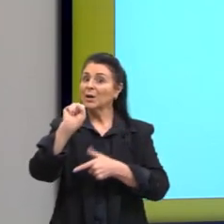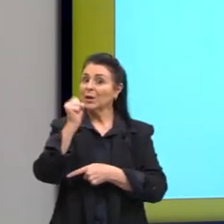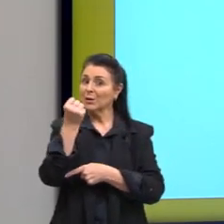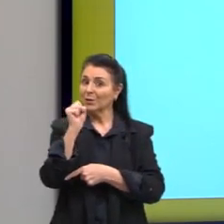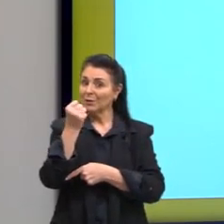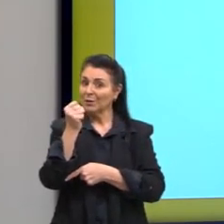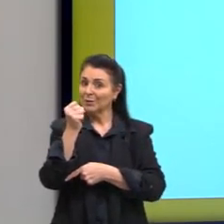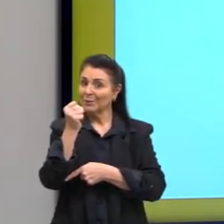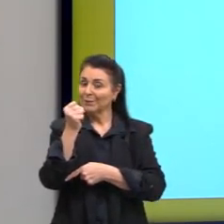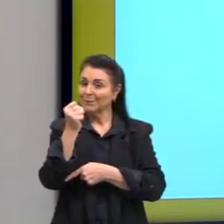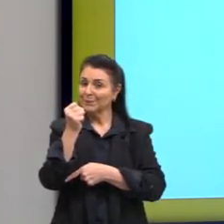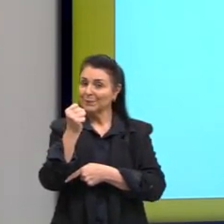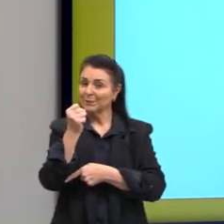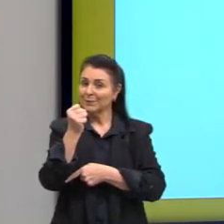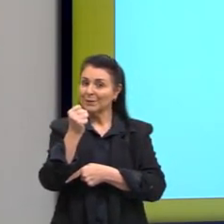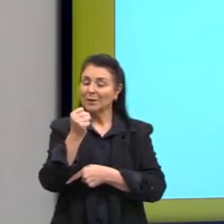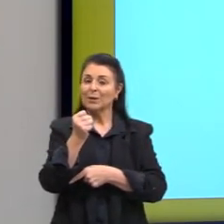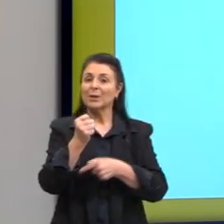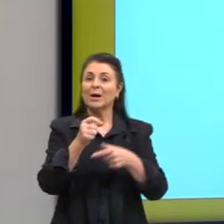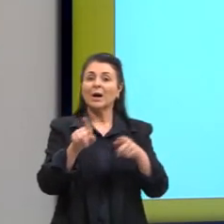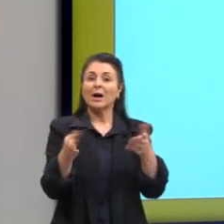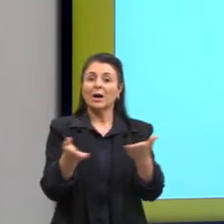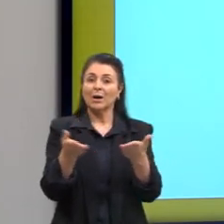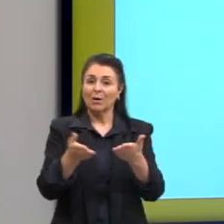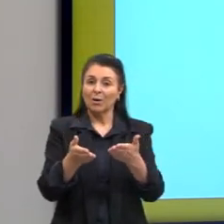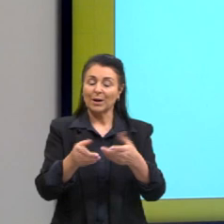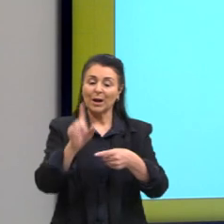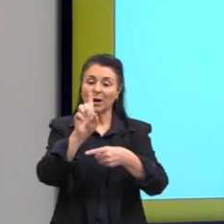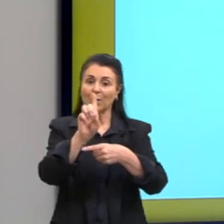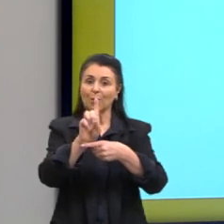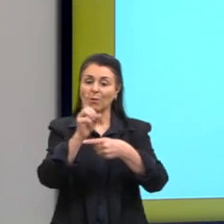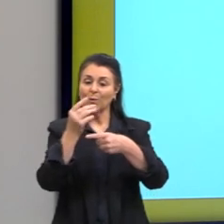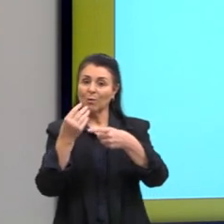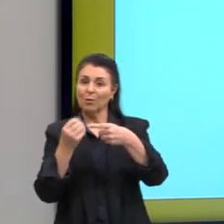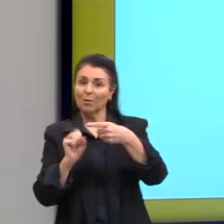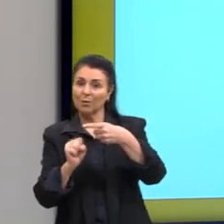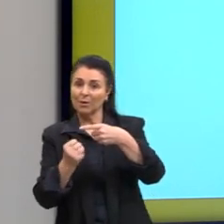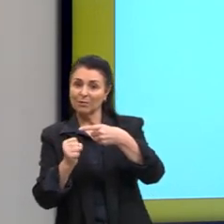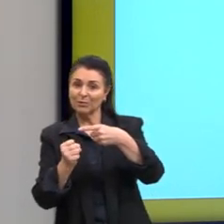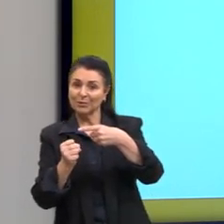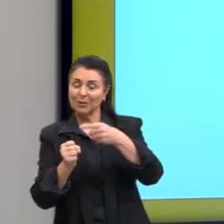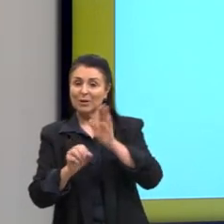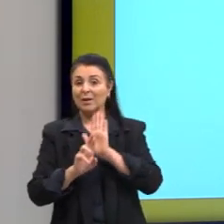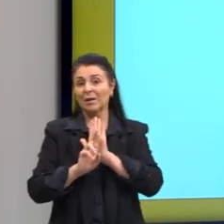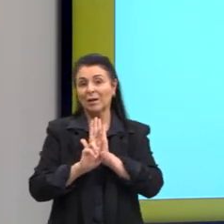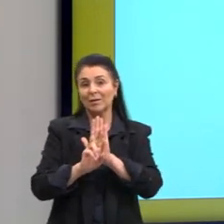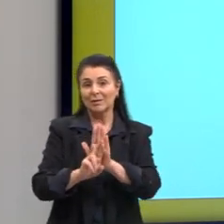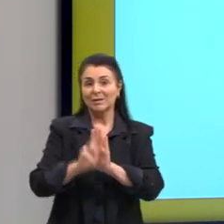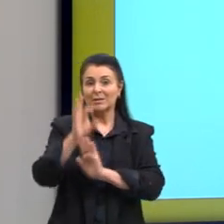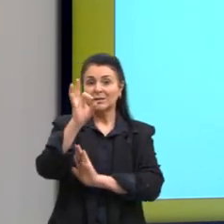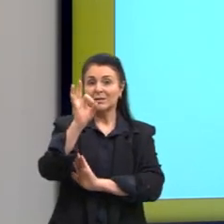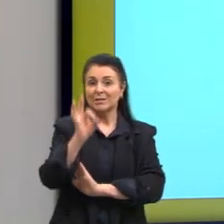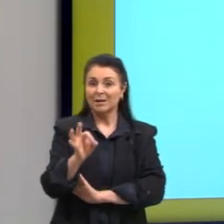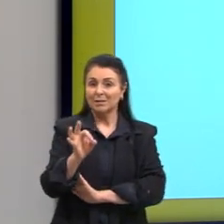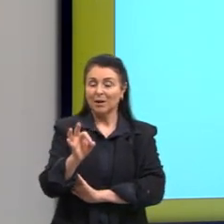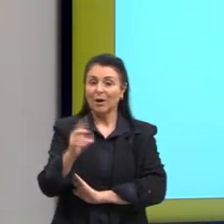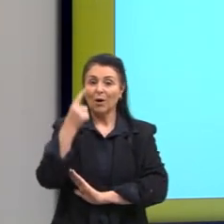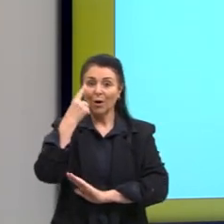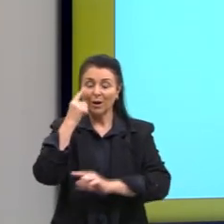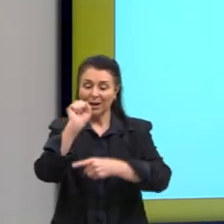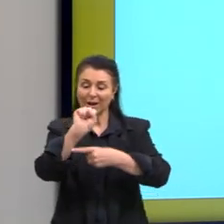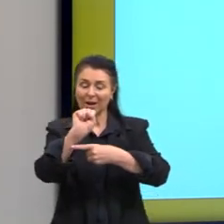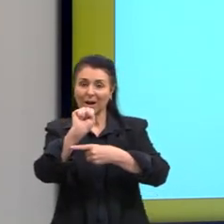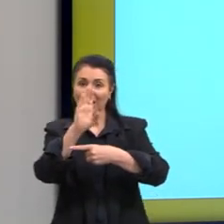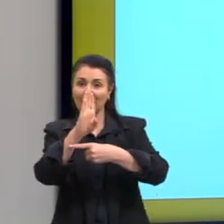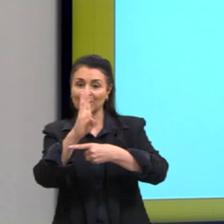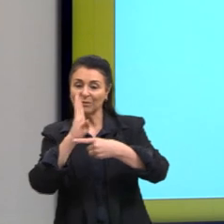partes. Cada pedaço é denominado por oitava parte. E a representação será através da seguinte fração. E a